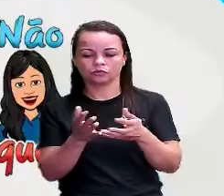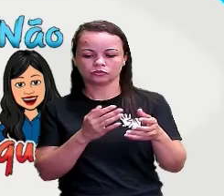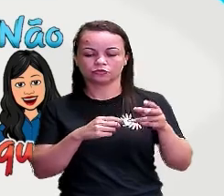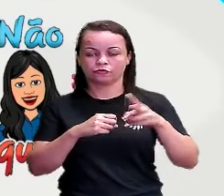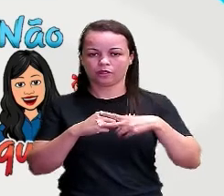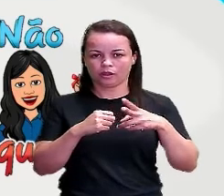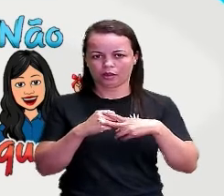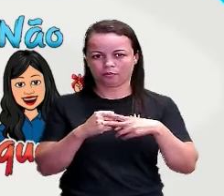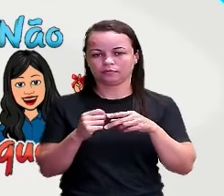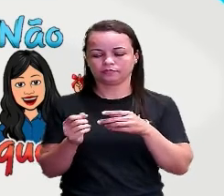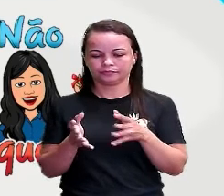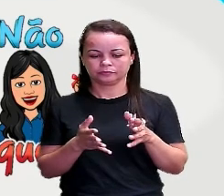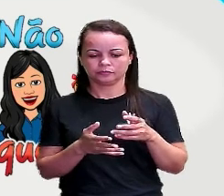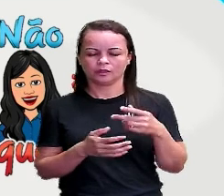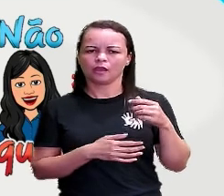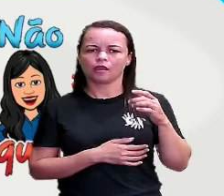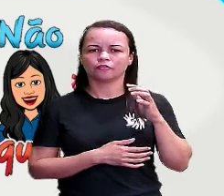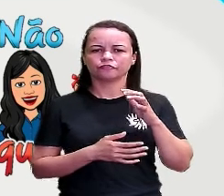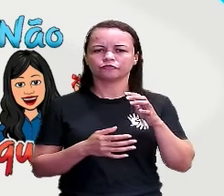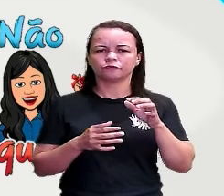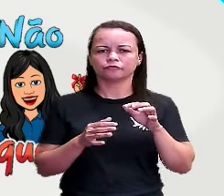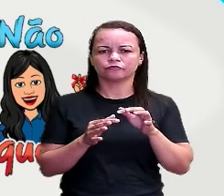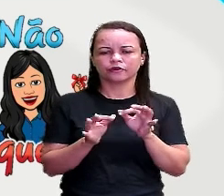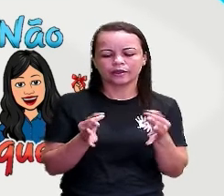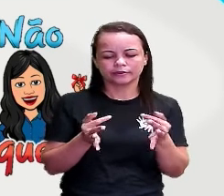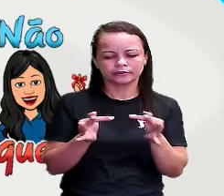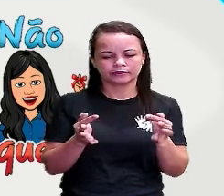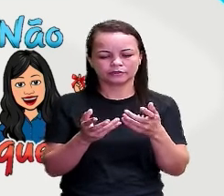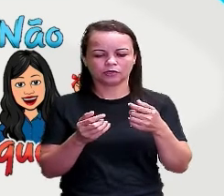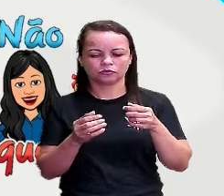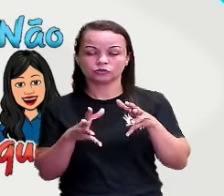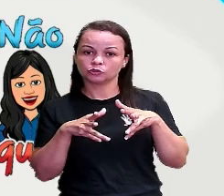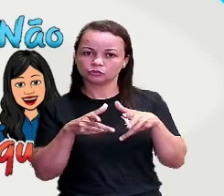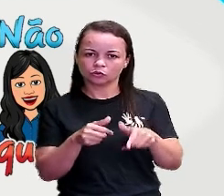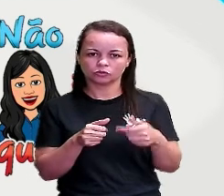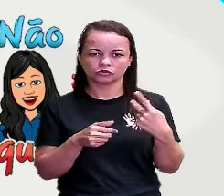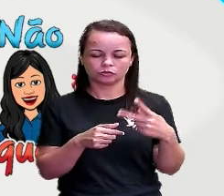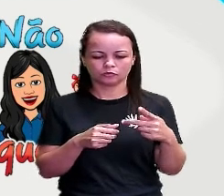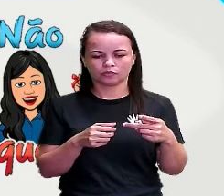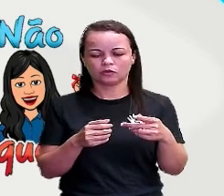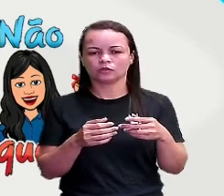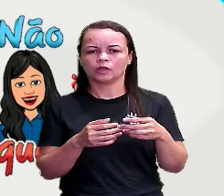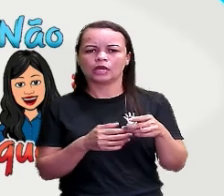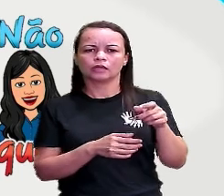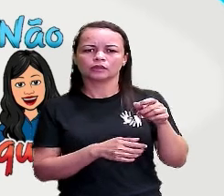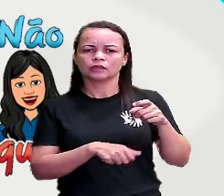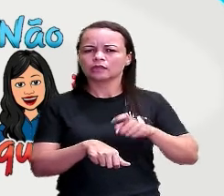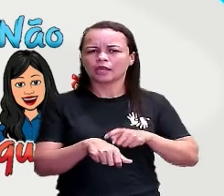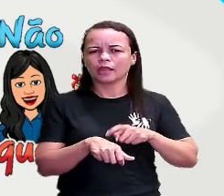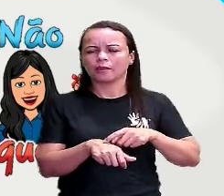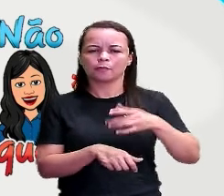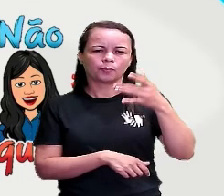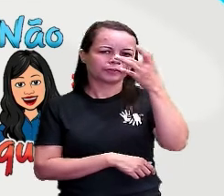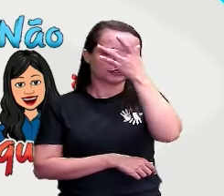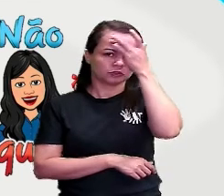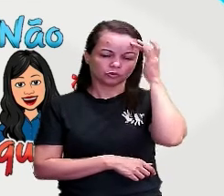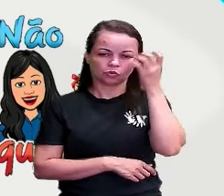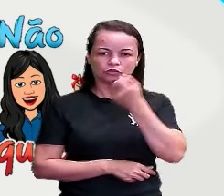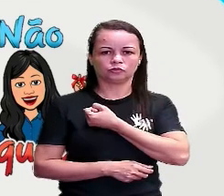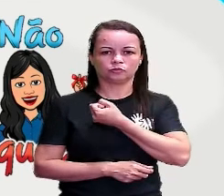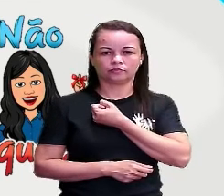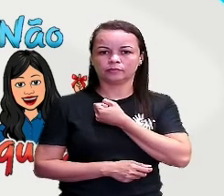verbal é a flexão de um verbo em todos os seus modos. Tempos, pessoas, números e vozes.